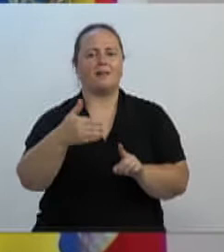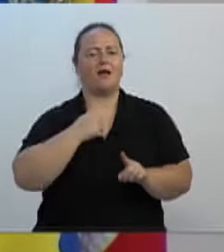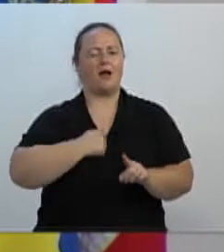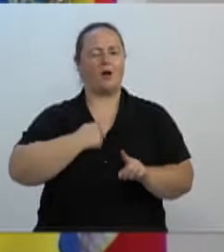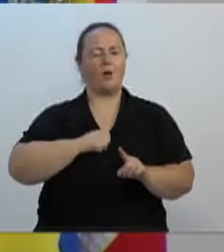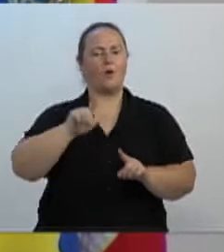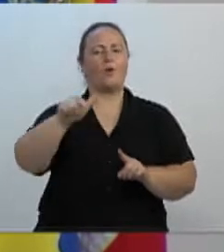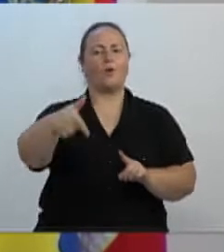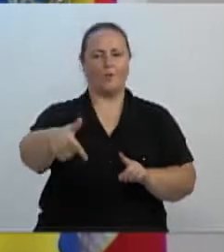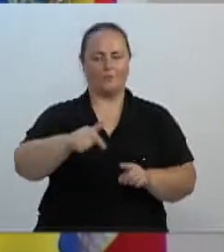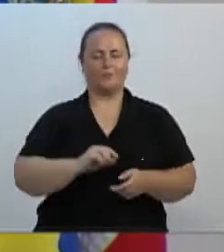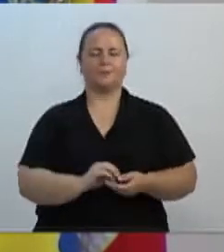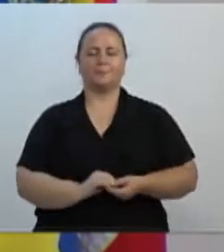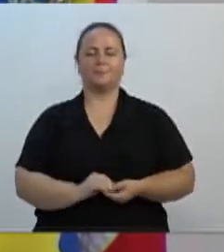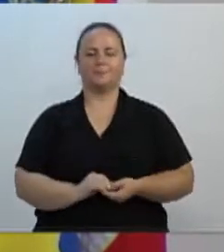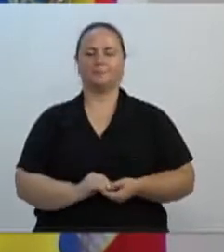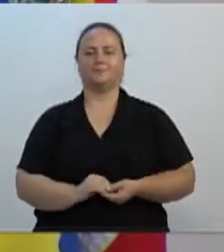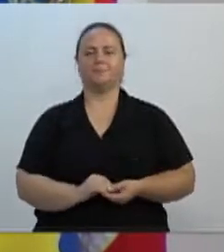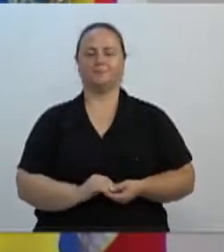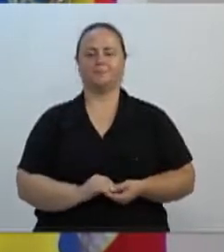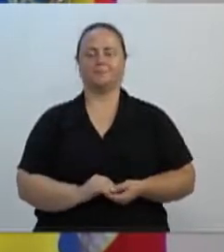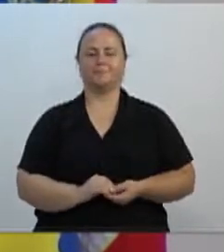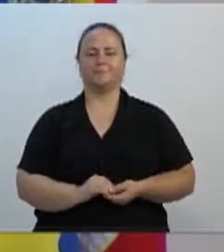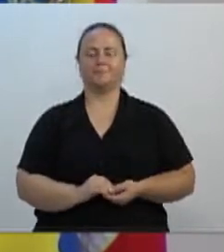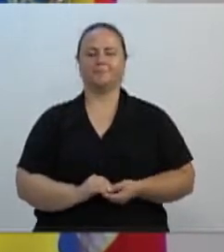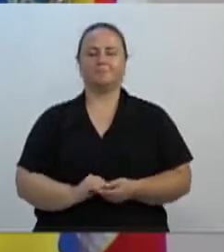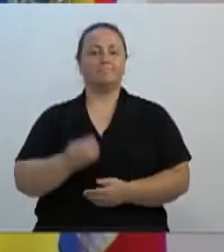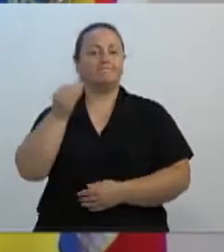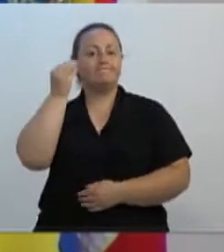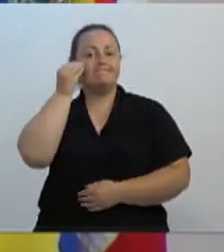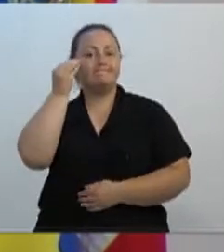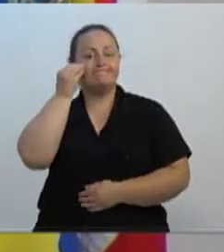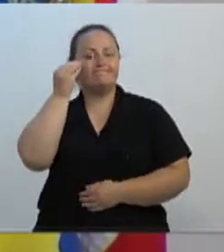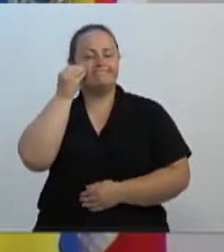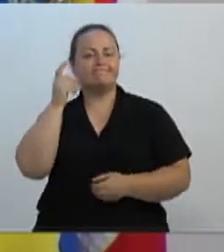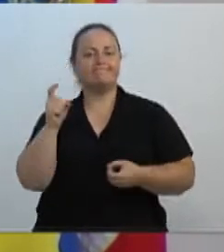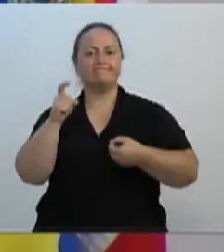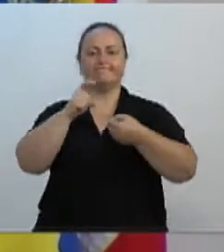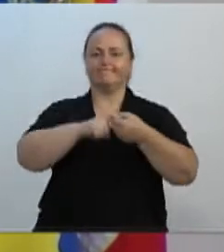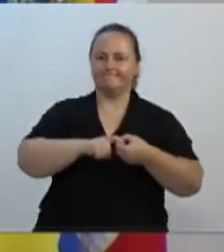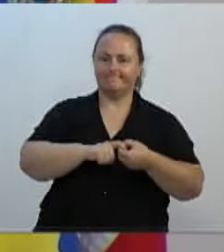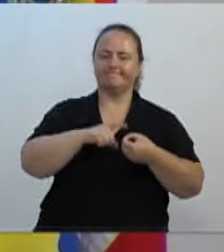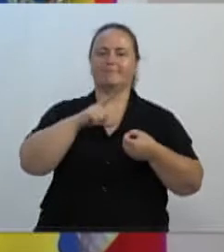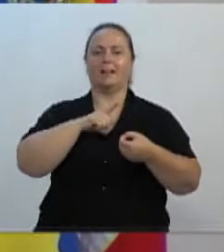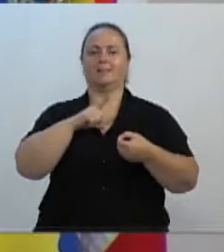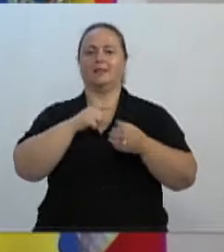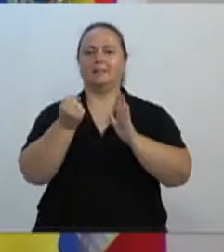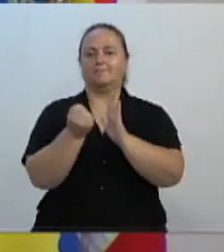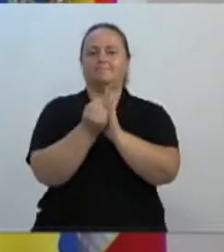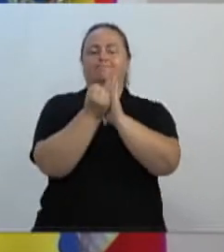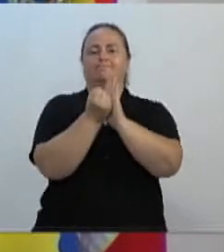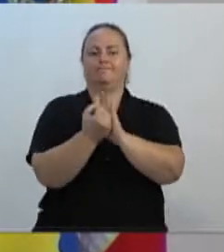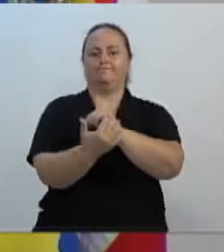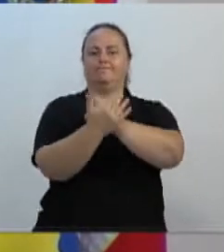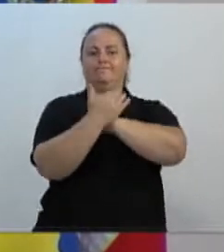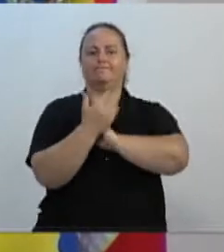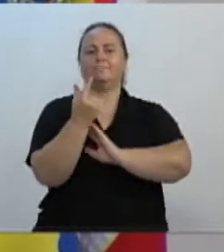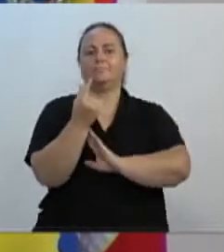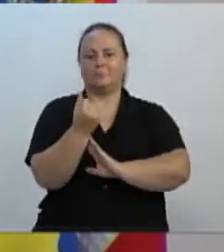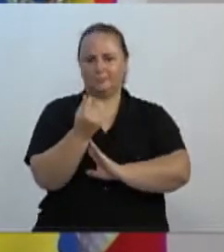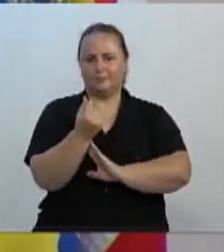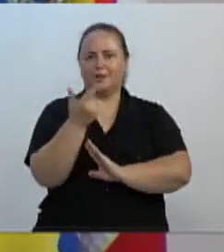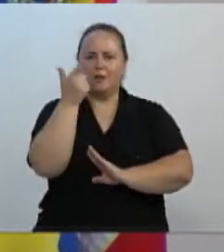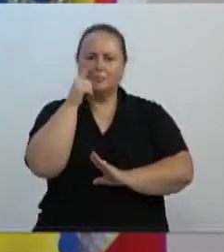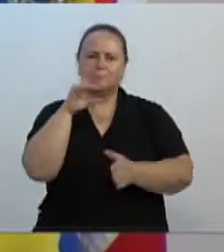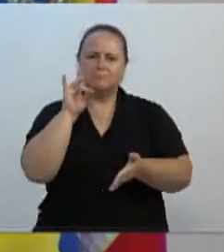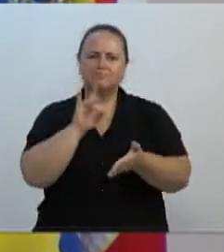Procuramos também algumas parcerias e patrocínios que possam contemplar e viabilizar algumas das nossas